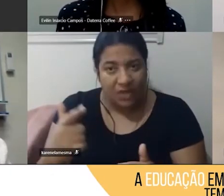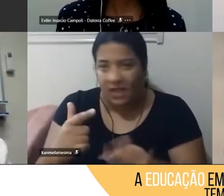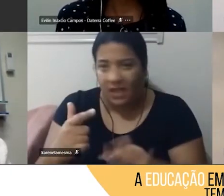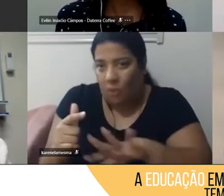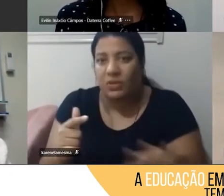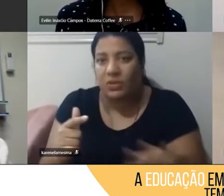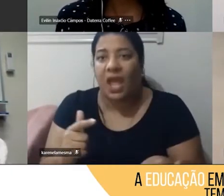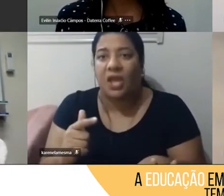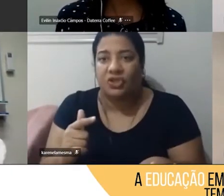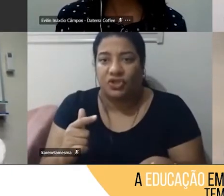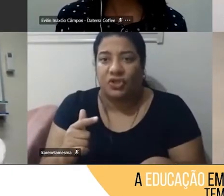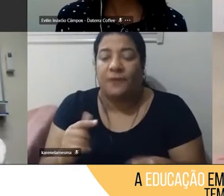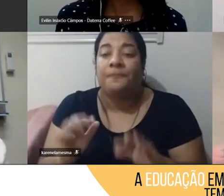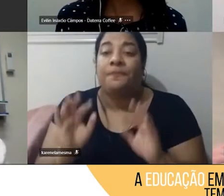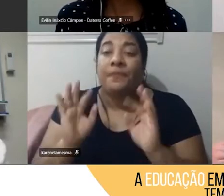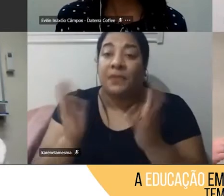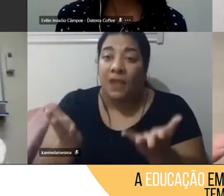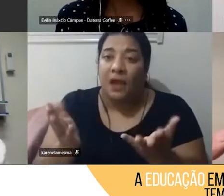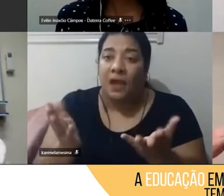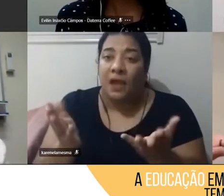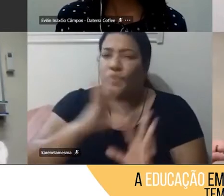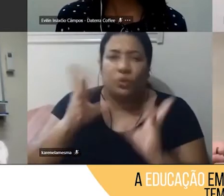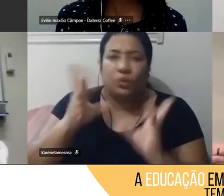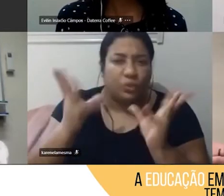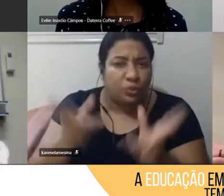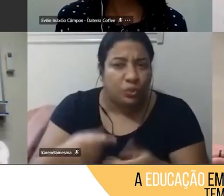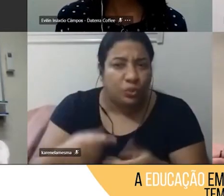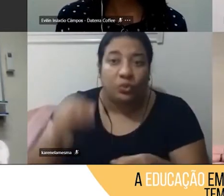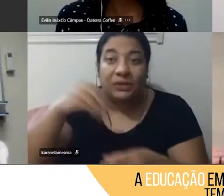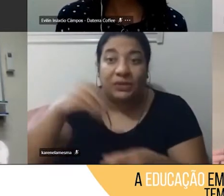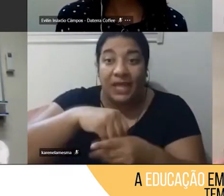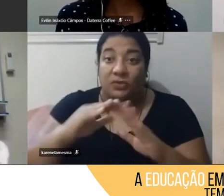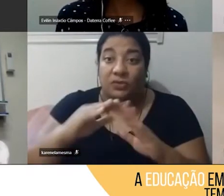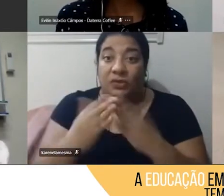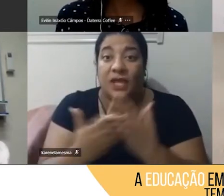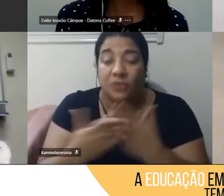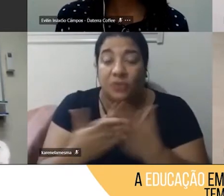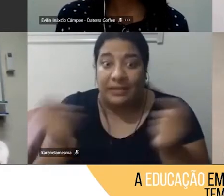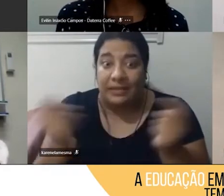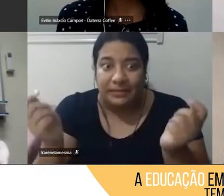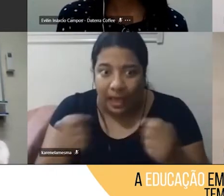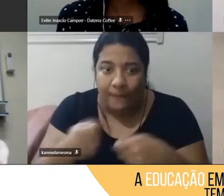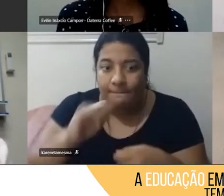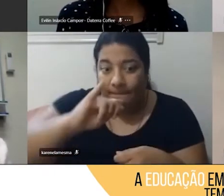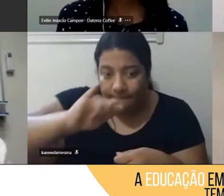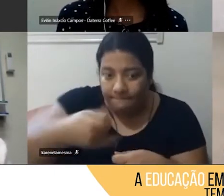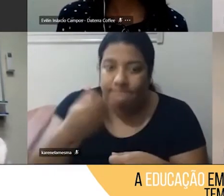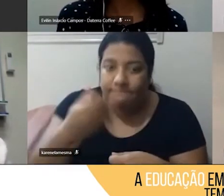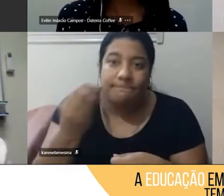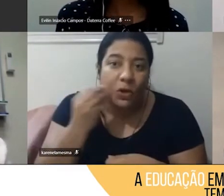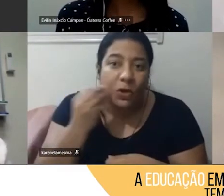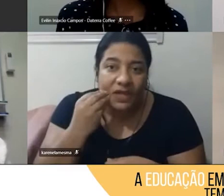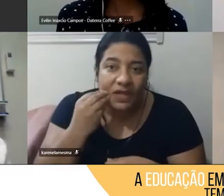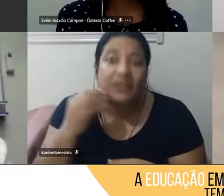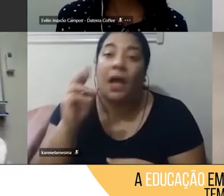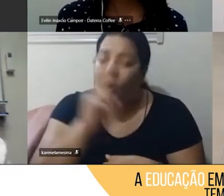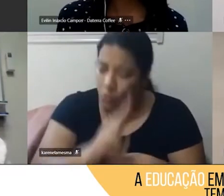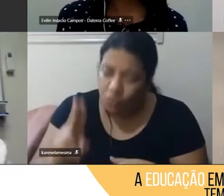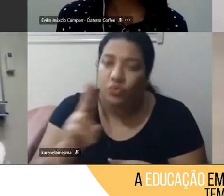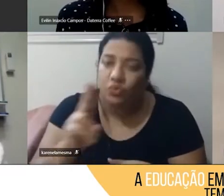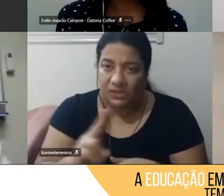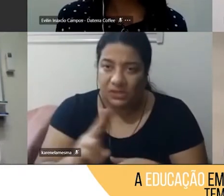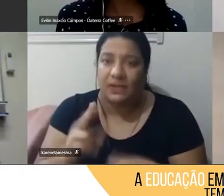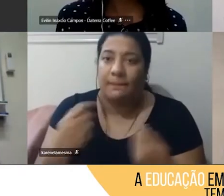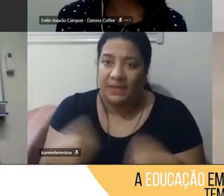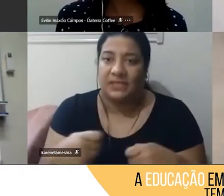todas as possibilidades que a gente tiver dentro da escola, gente tem que usar, né, todas as ferramentas precisam ser usadas,